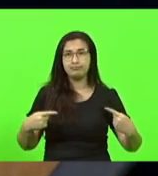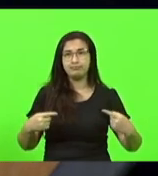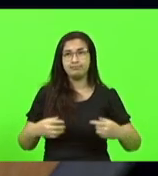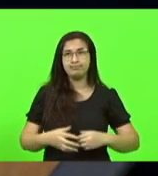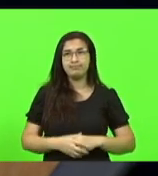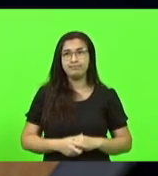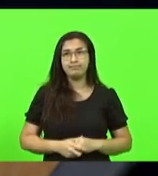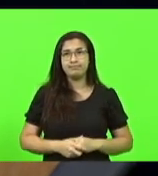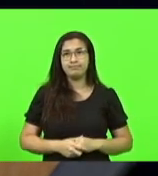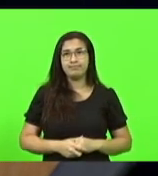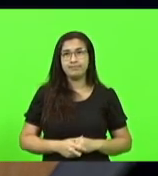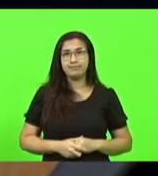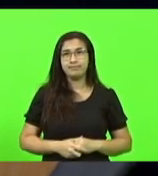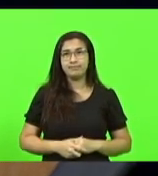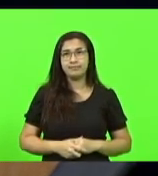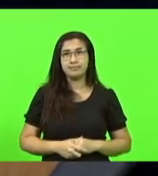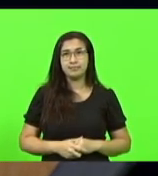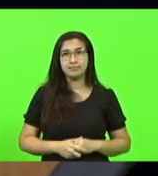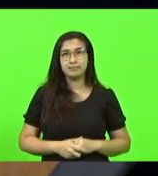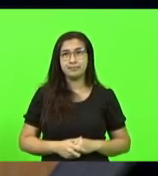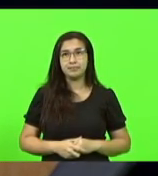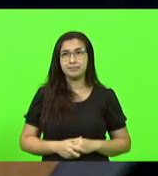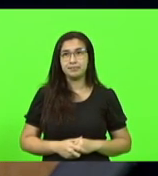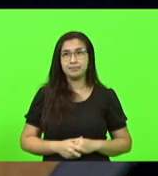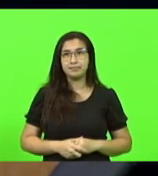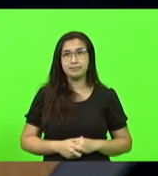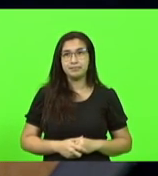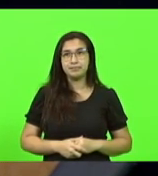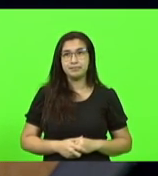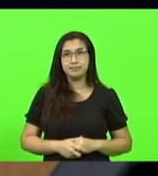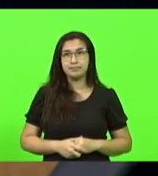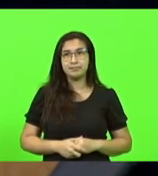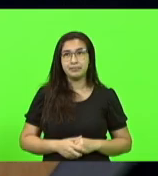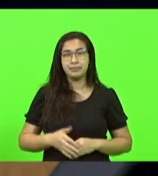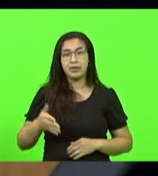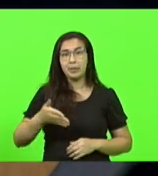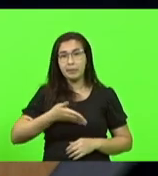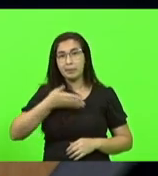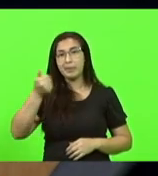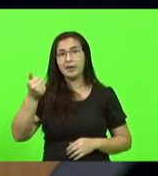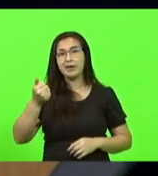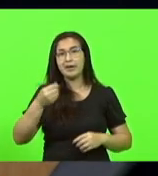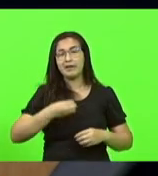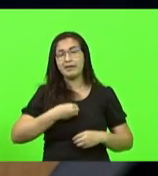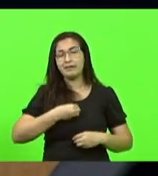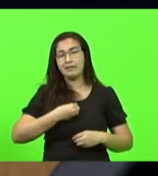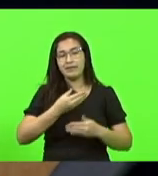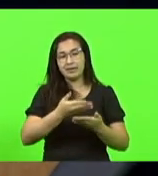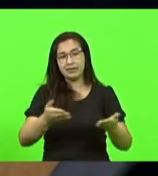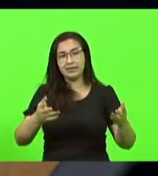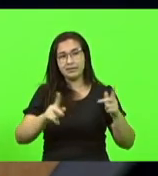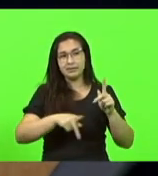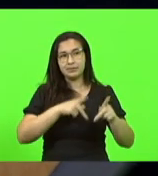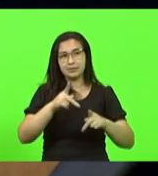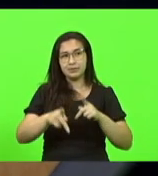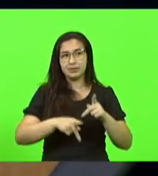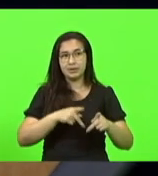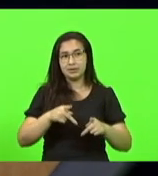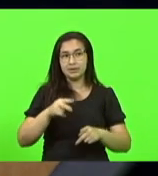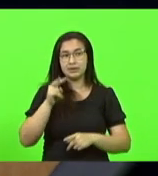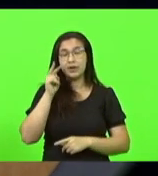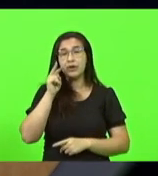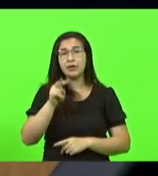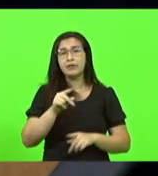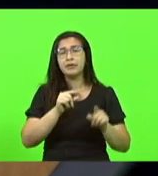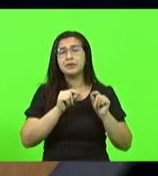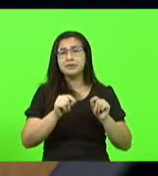para podermos atender e melhorar a vida dos catarinenses. Eu vejo, e é público